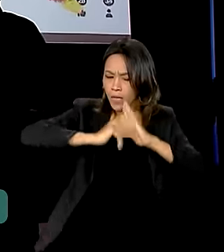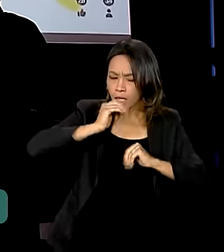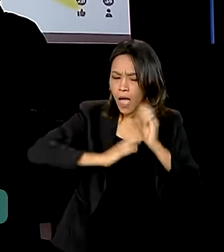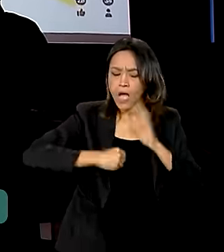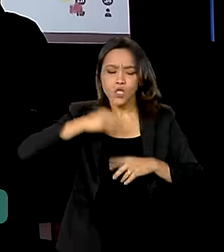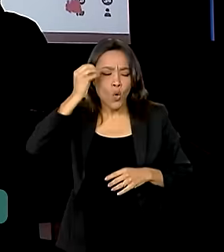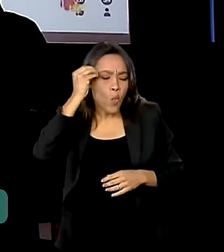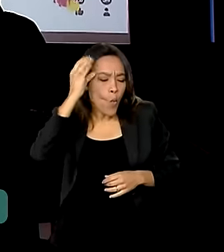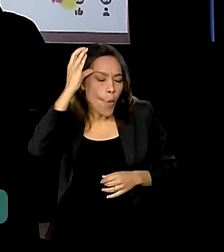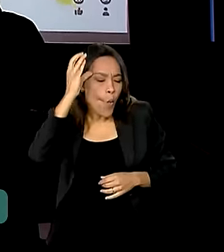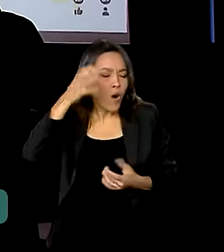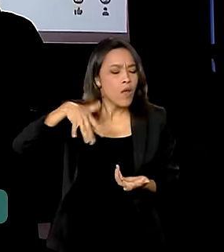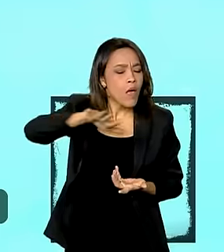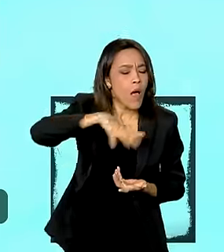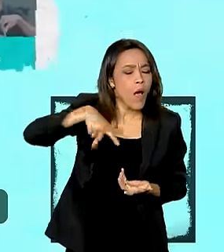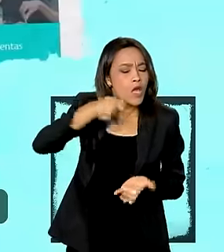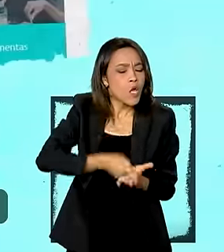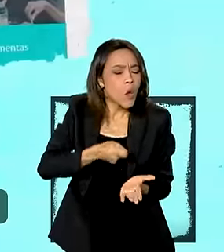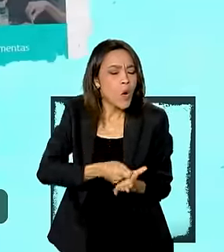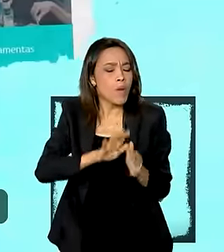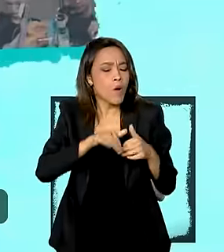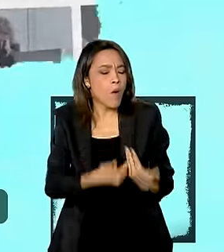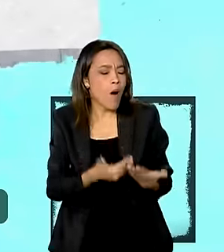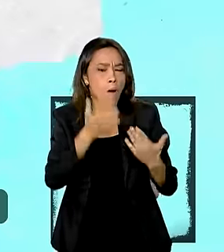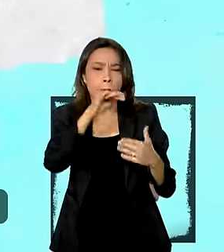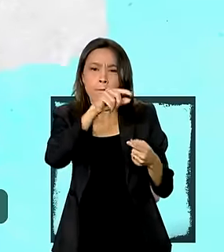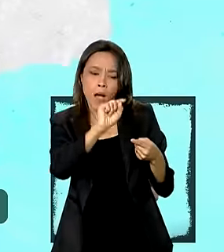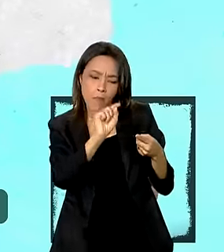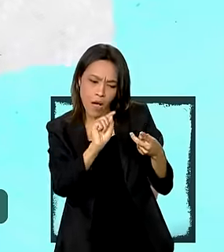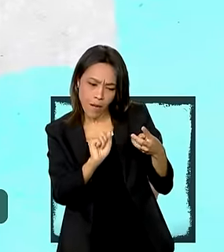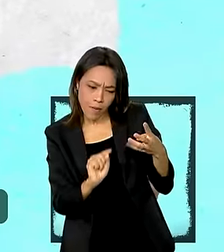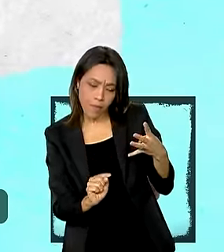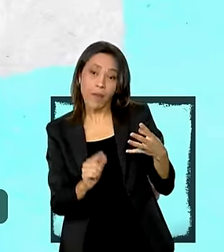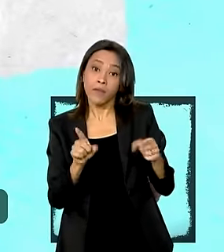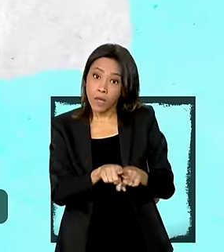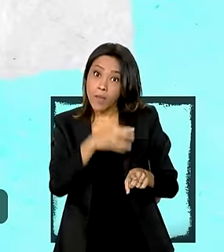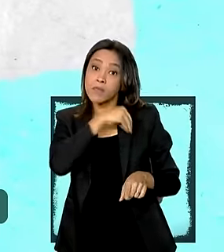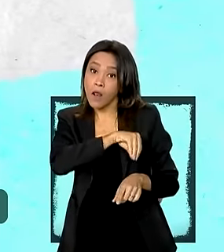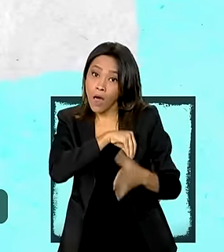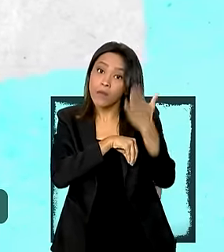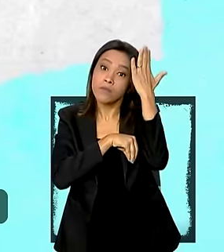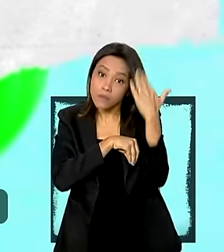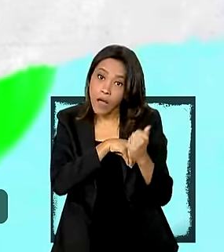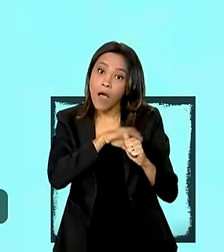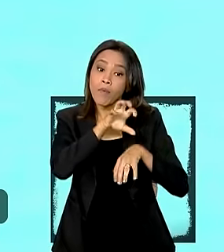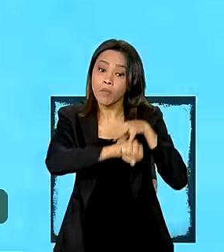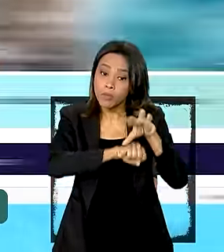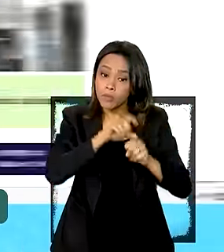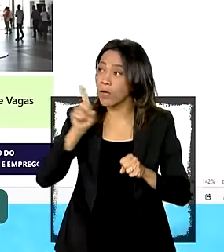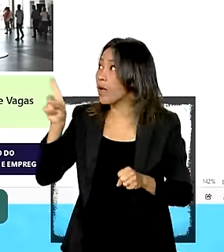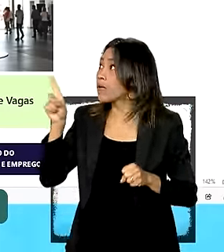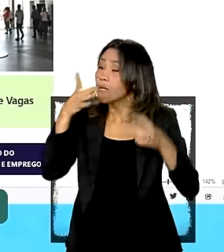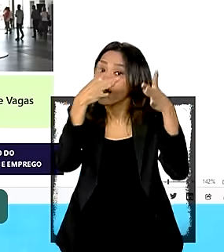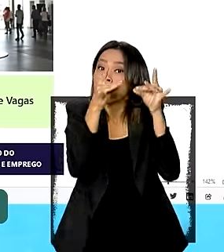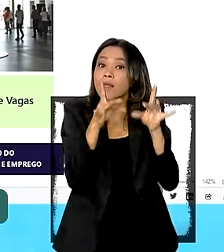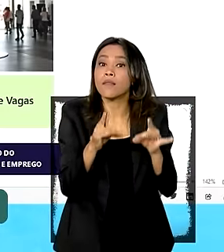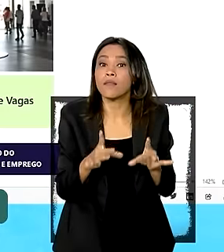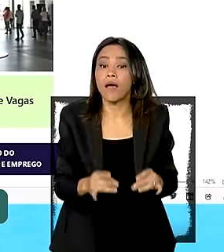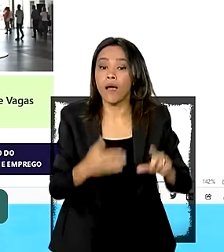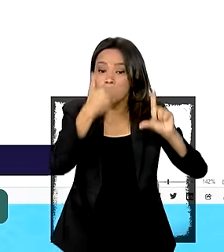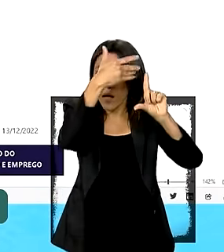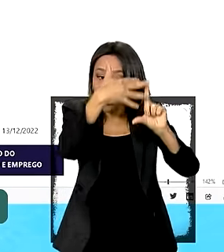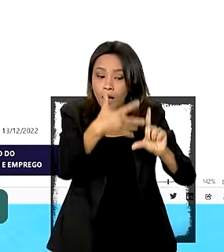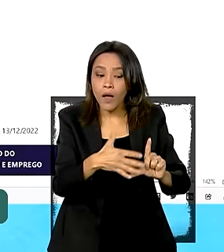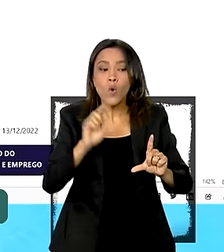conhecimentos exigidos para cada profissão, assim como o salário médio, o Guia ainda detalha as maiores